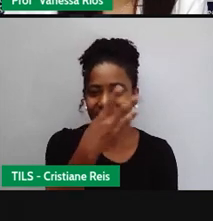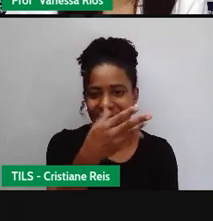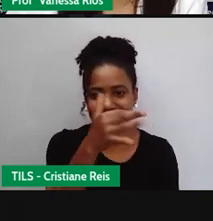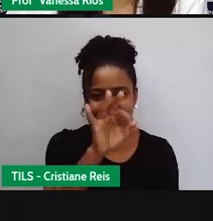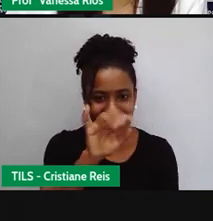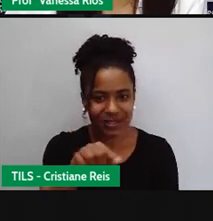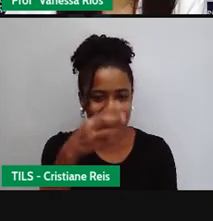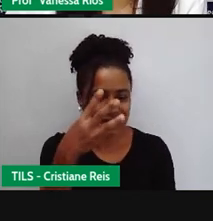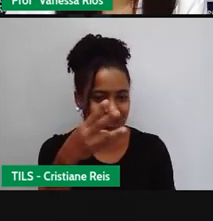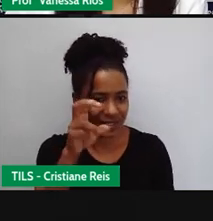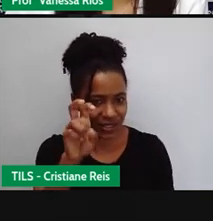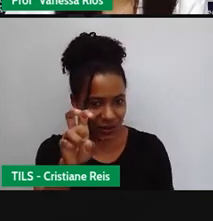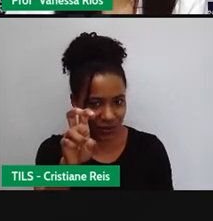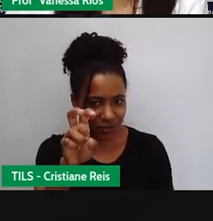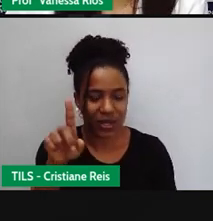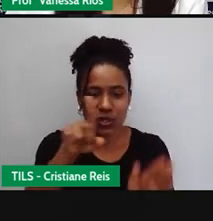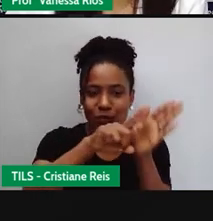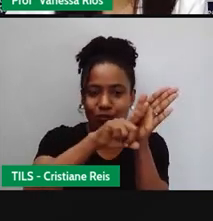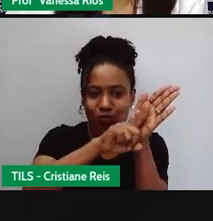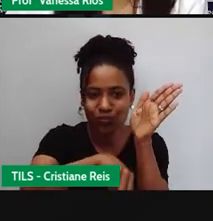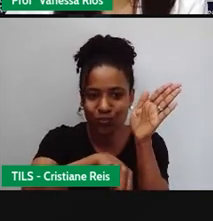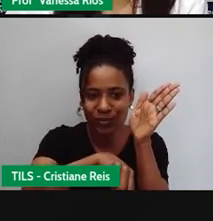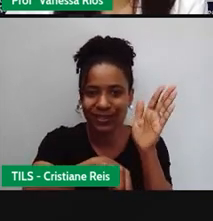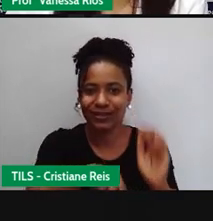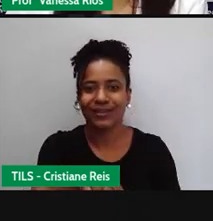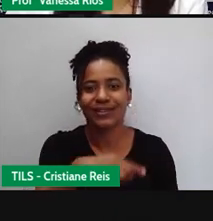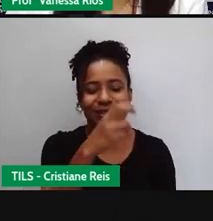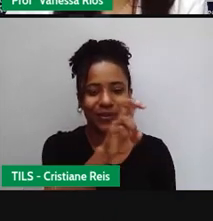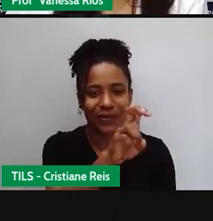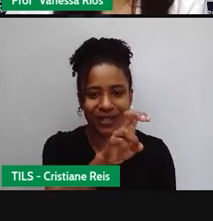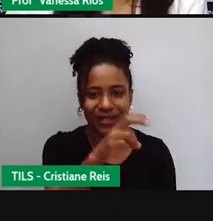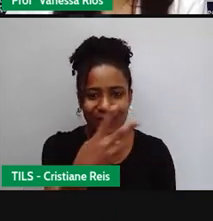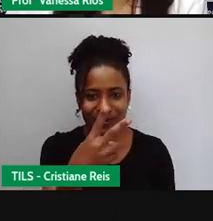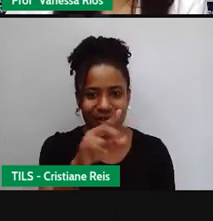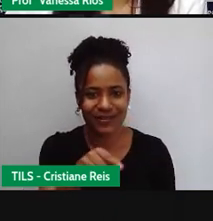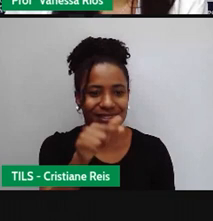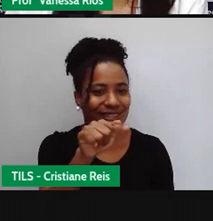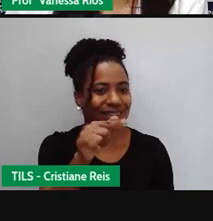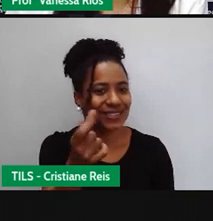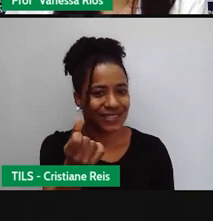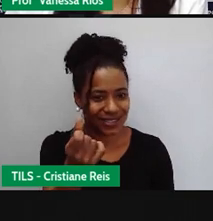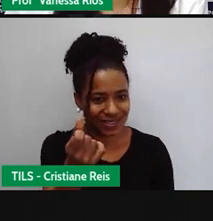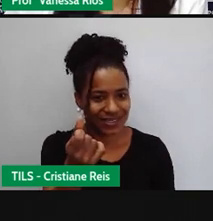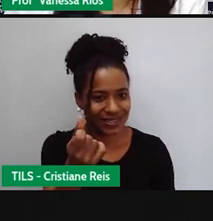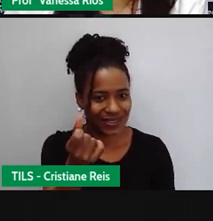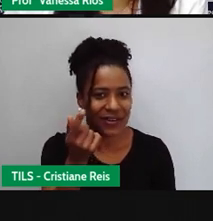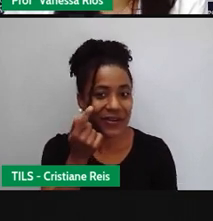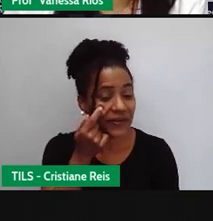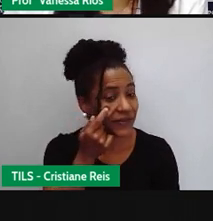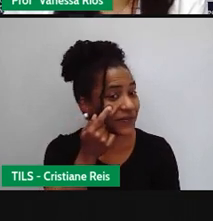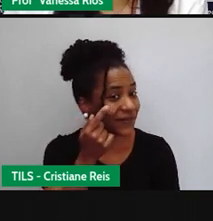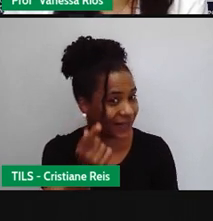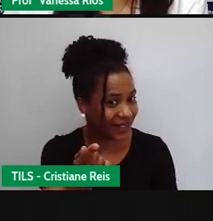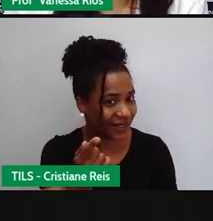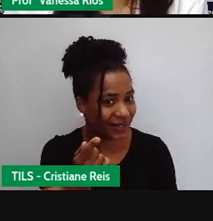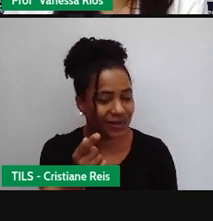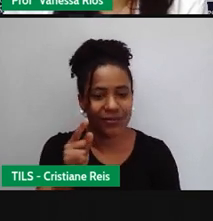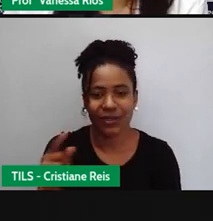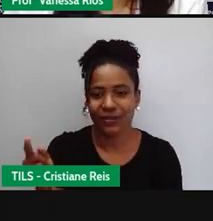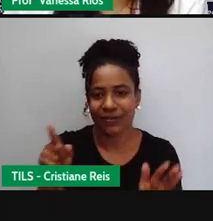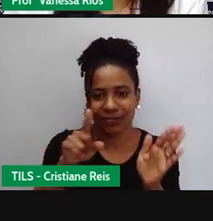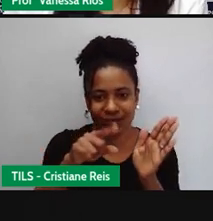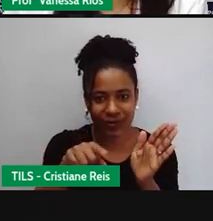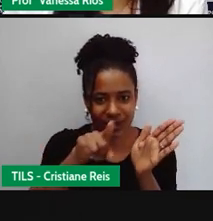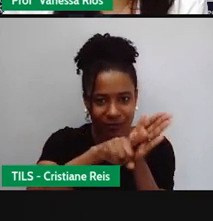310,35 menos 52,76. observando que na hora que eu vou, ó,